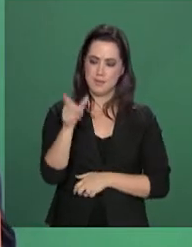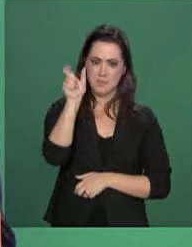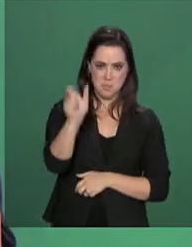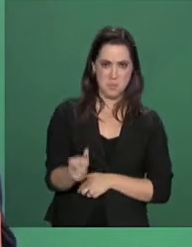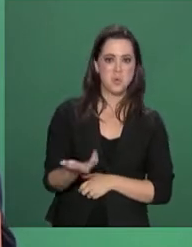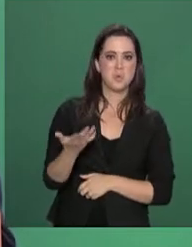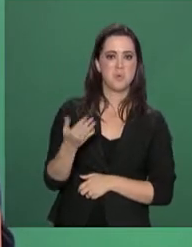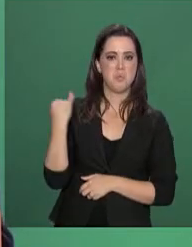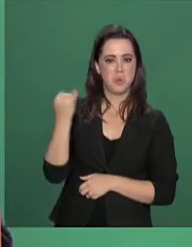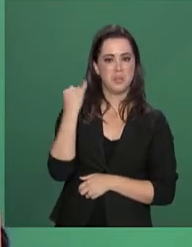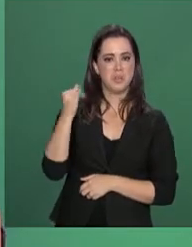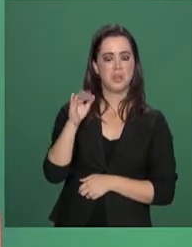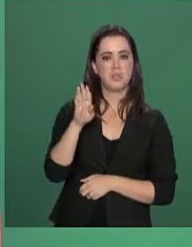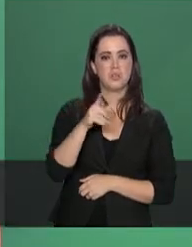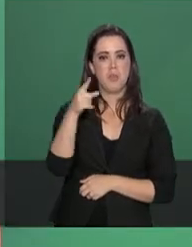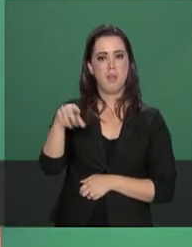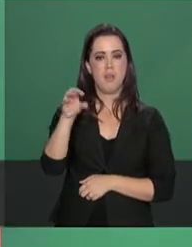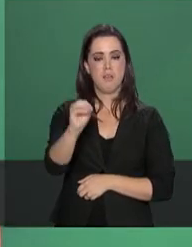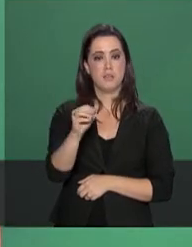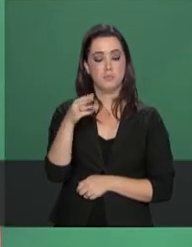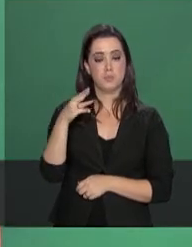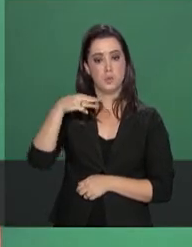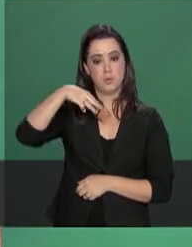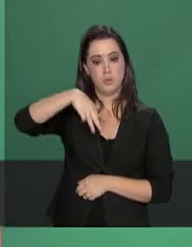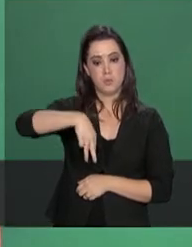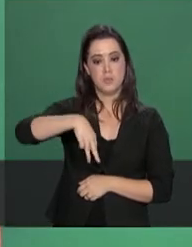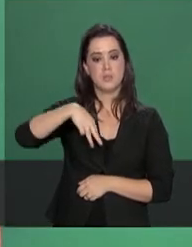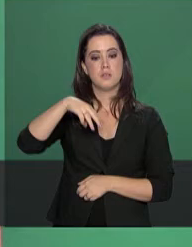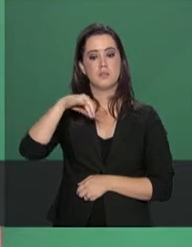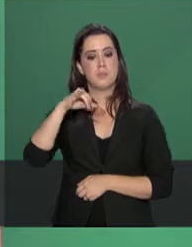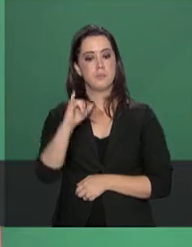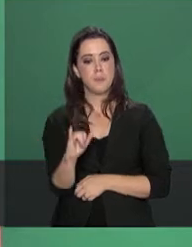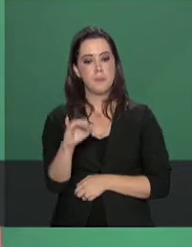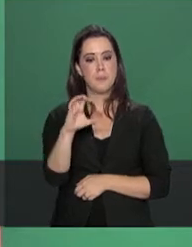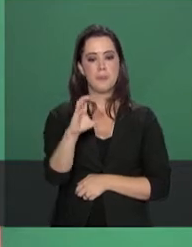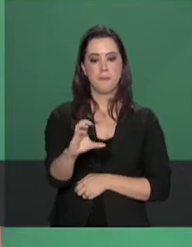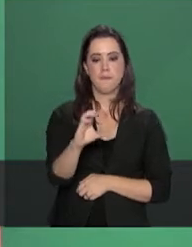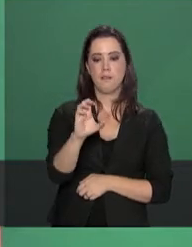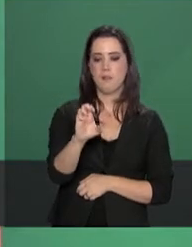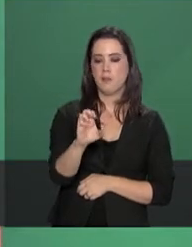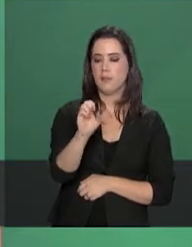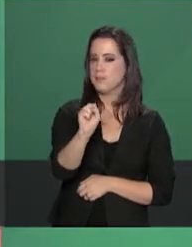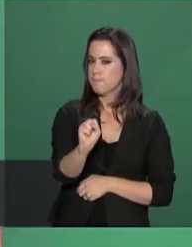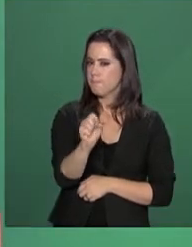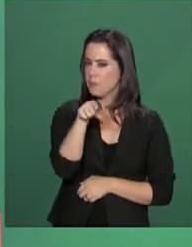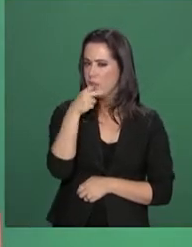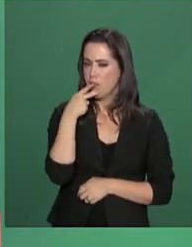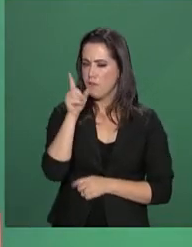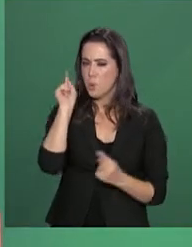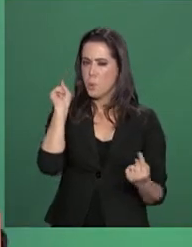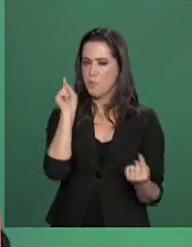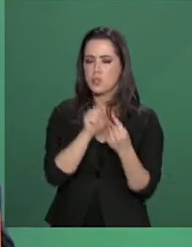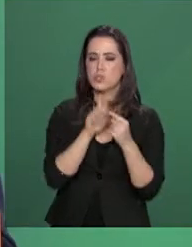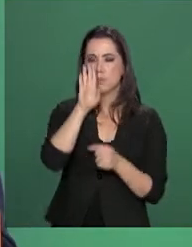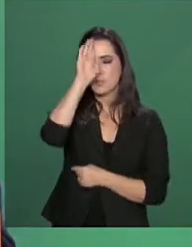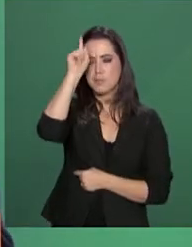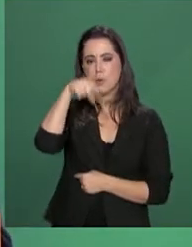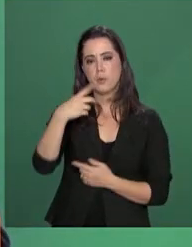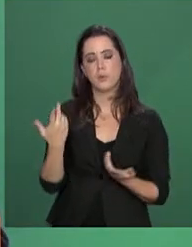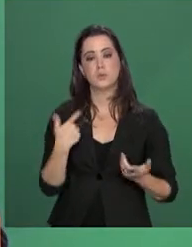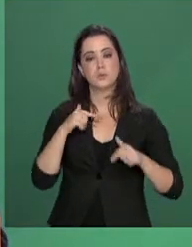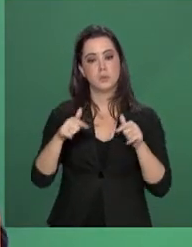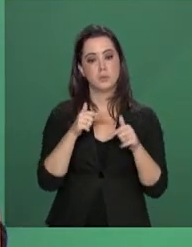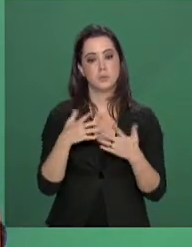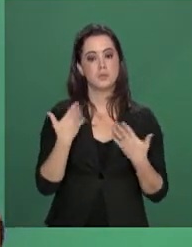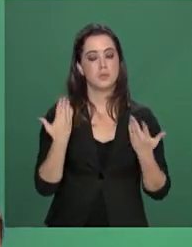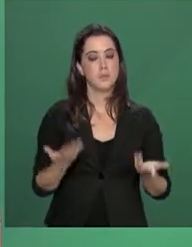o Ministério da Indústria, Comércio Exterior e Serviços definiu como sua missão fundamental, norteadora de sua